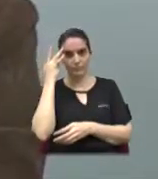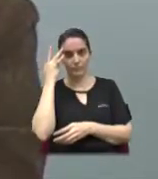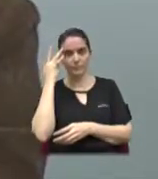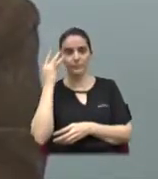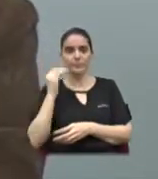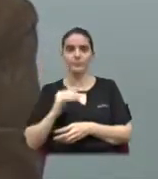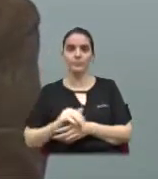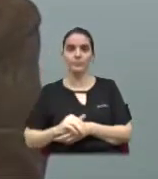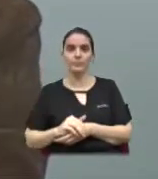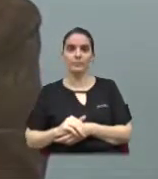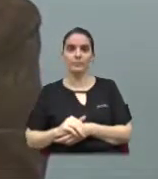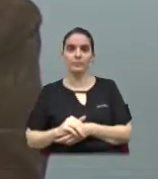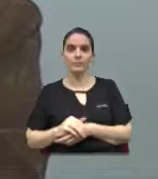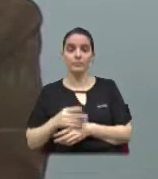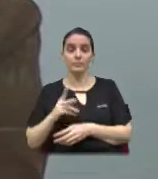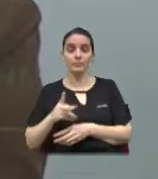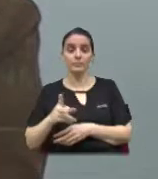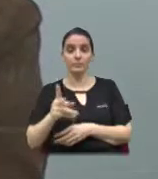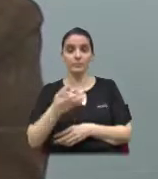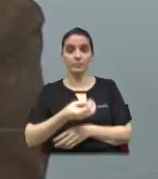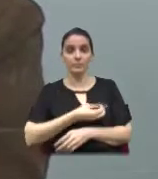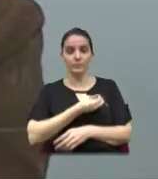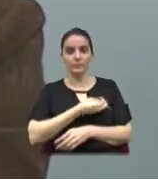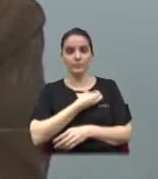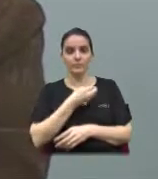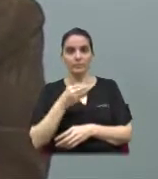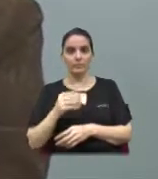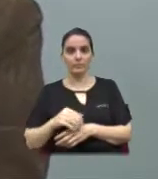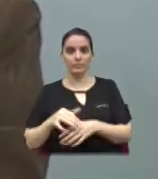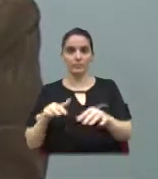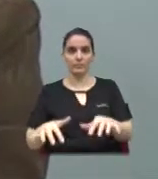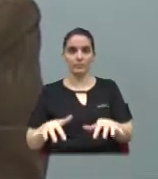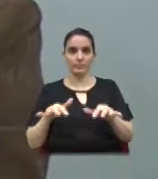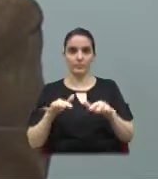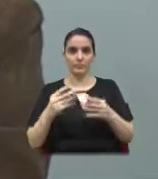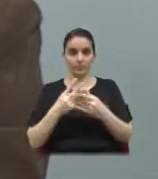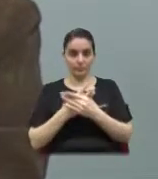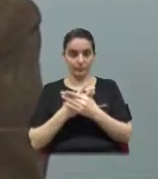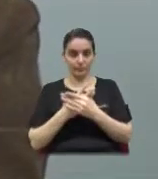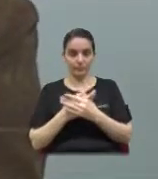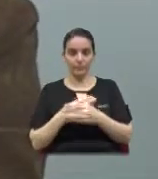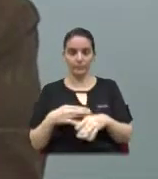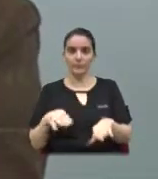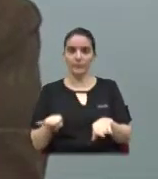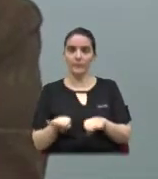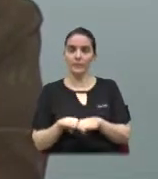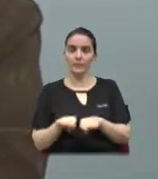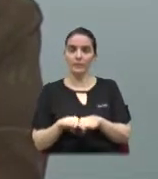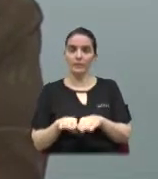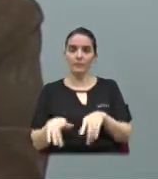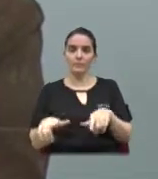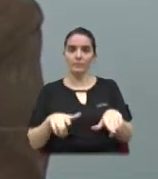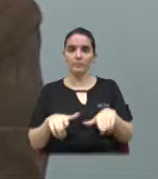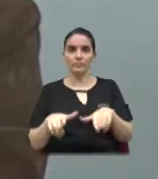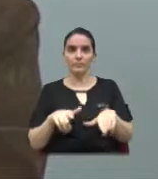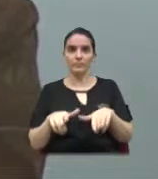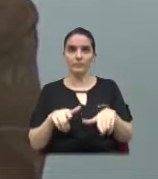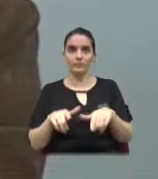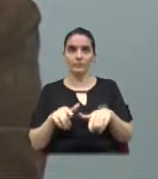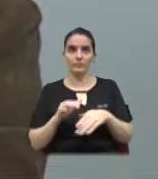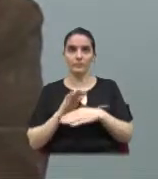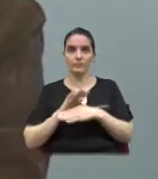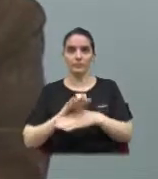foi muito presente, mas como ela, um trabalho que ela faz, que ela fazia e que realmente